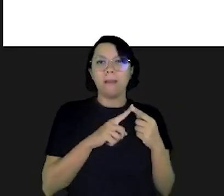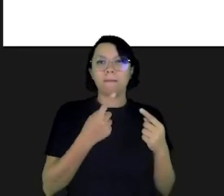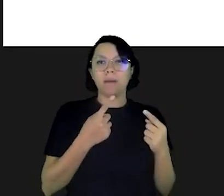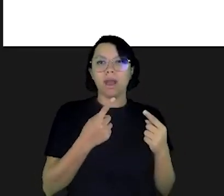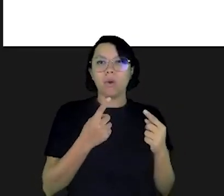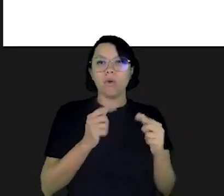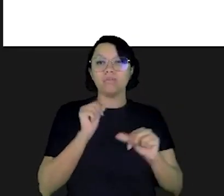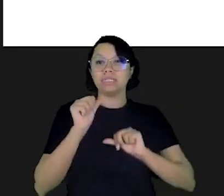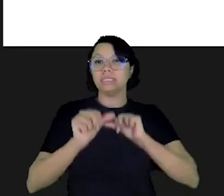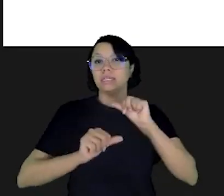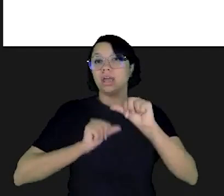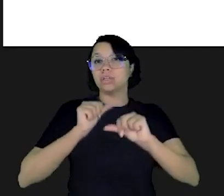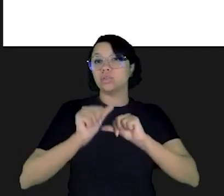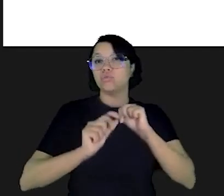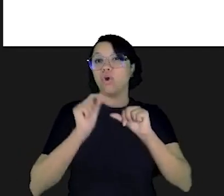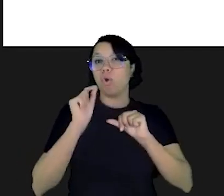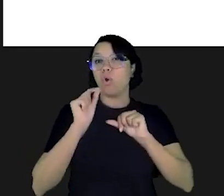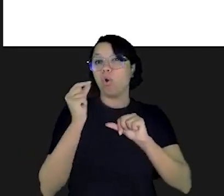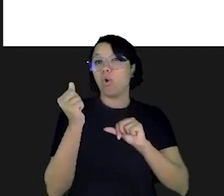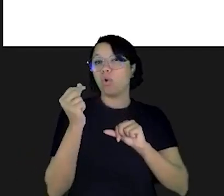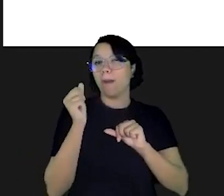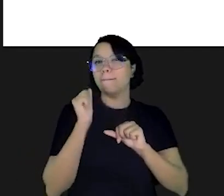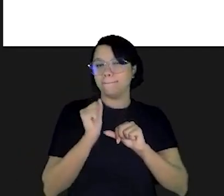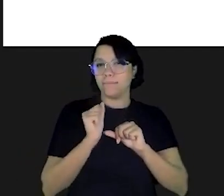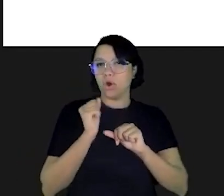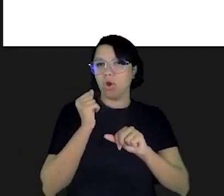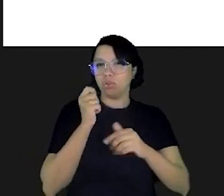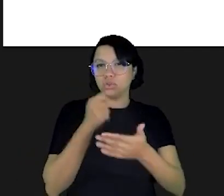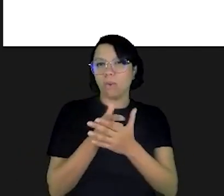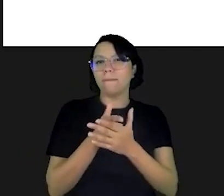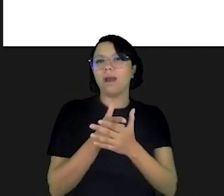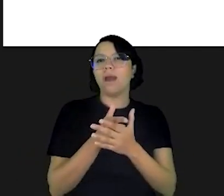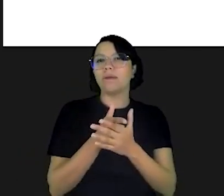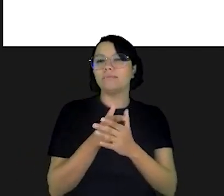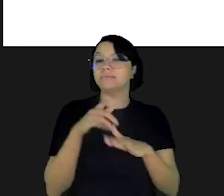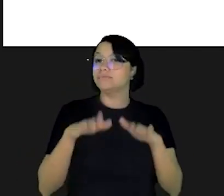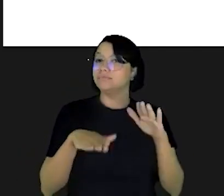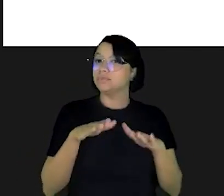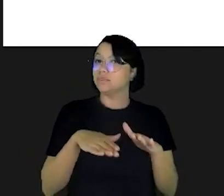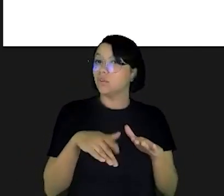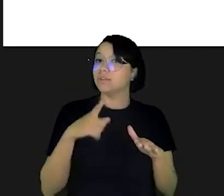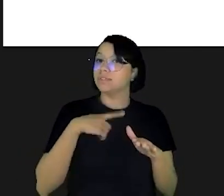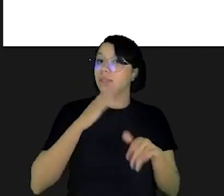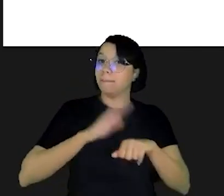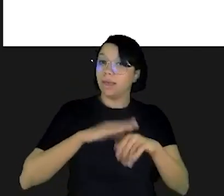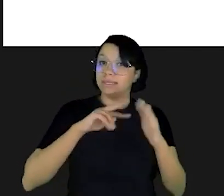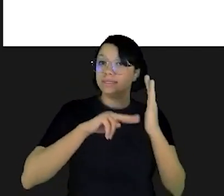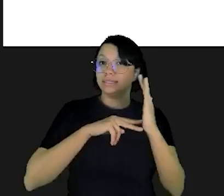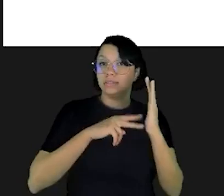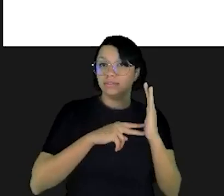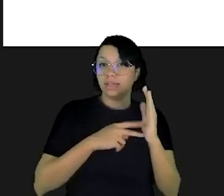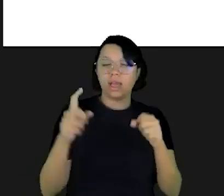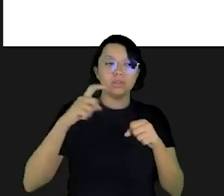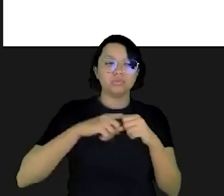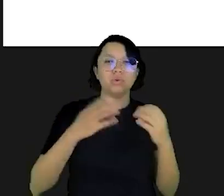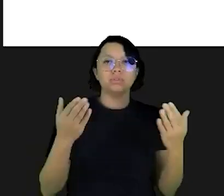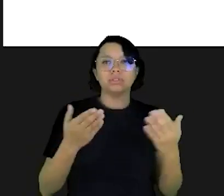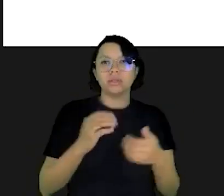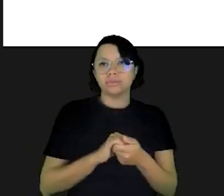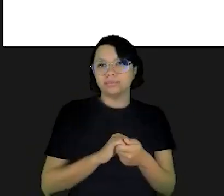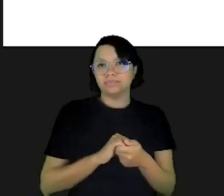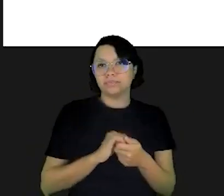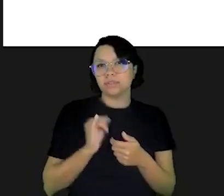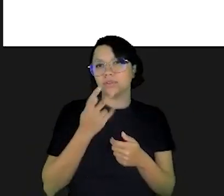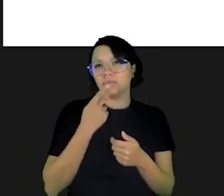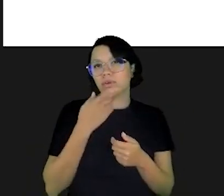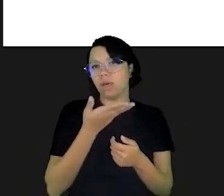e ele sozinho não faz sentido mas quando você converte o que o dinheiro pode comprar talvez isso faça mais